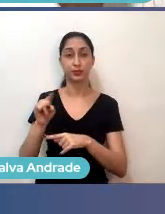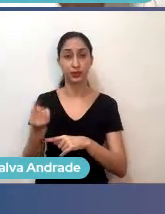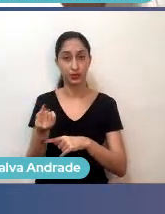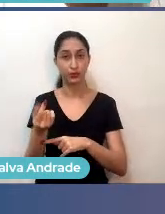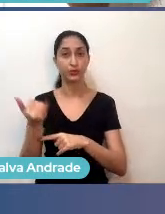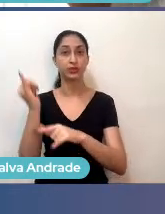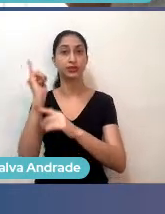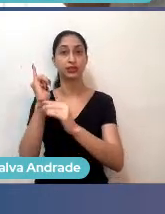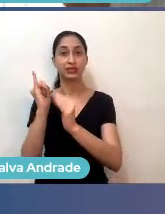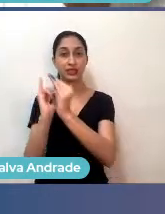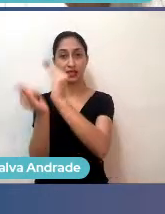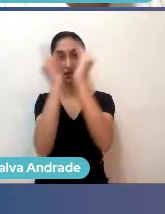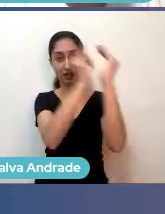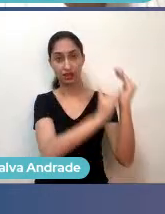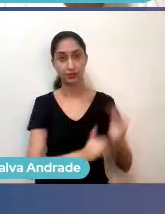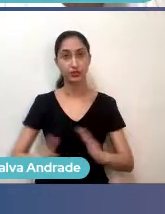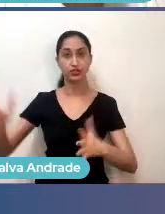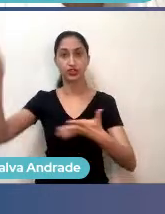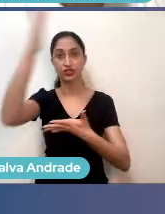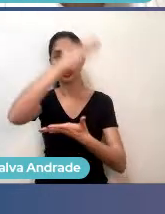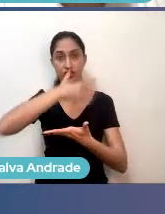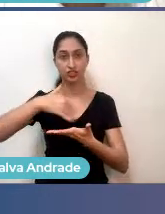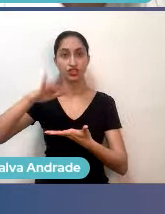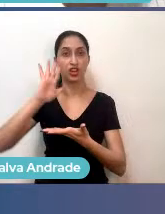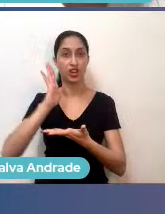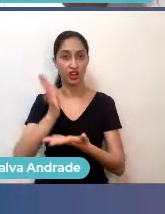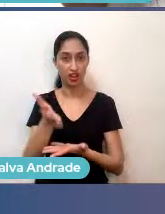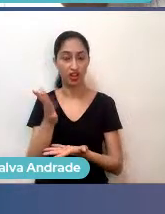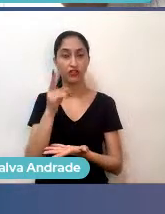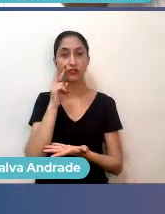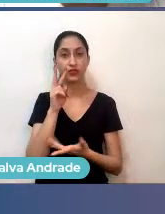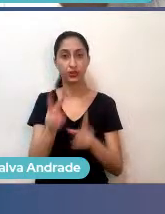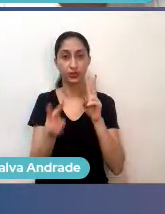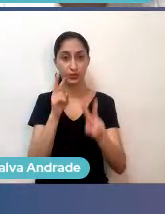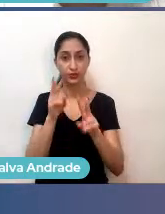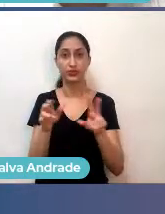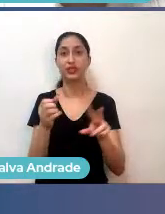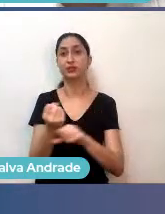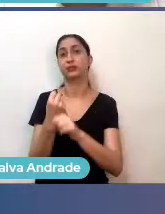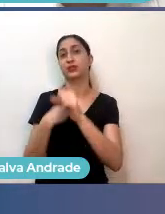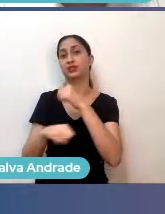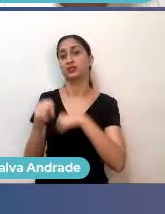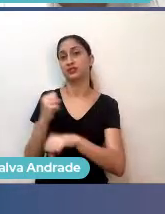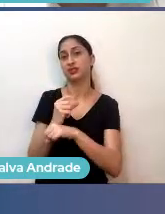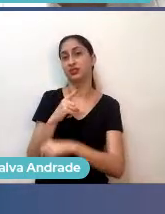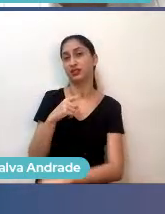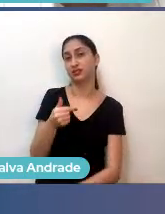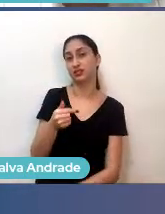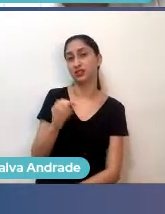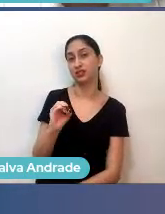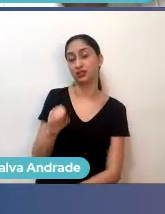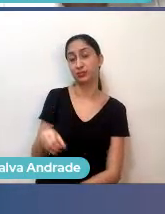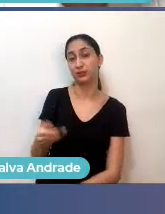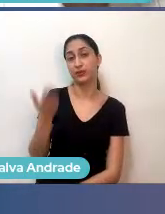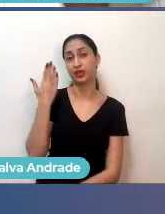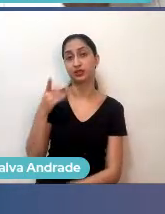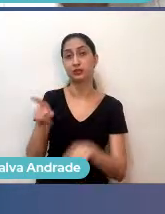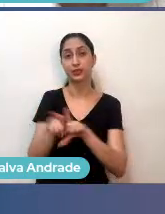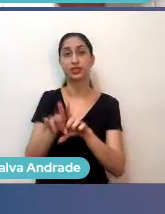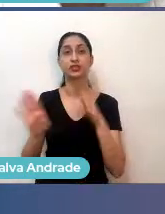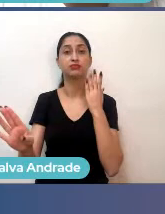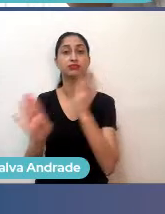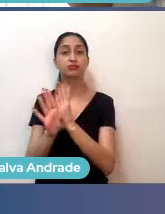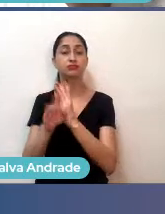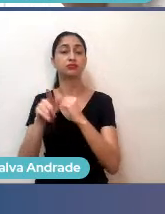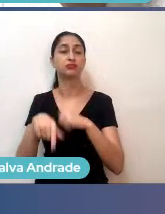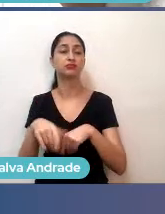mapeadas. Tem os mapeamentos de comunidades na área de formação, que ano passado foram mais de 70. E os diagnósticos das comunidades também, que ajudam a entender o que